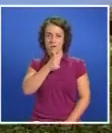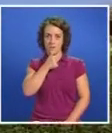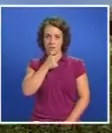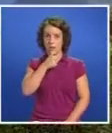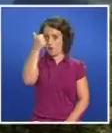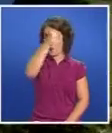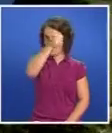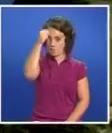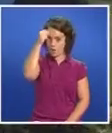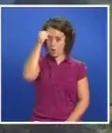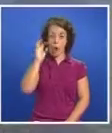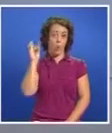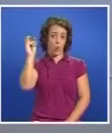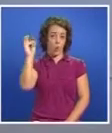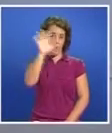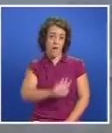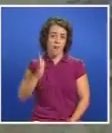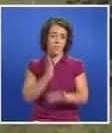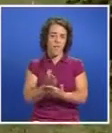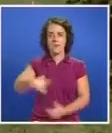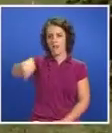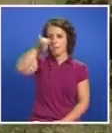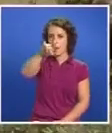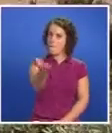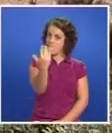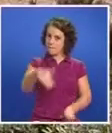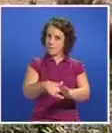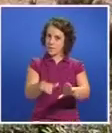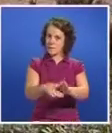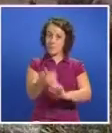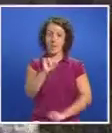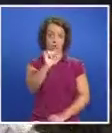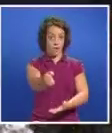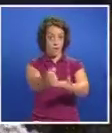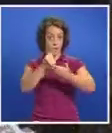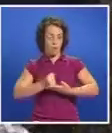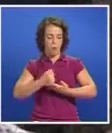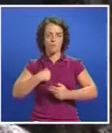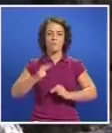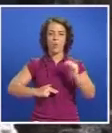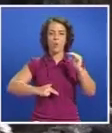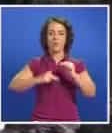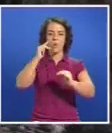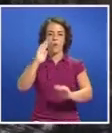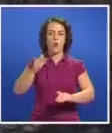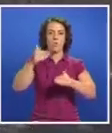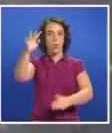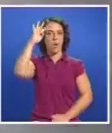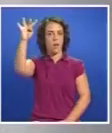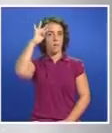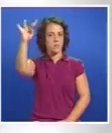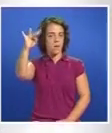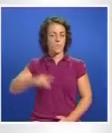Domingo, do Corvo a Santa Maria, participe. Com o seu apoio, construímos um futuro com ambição.